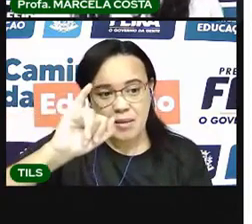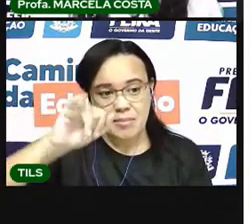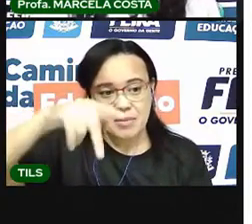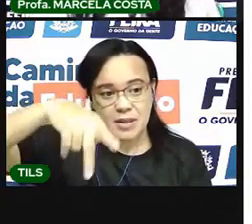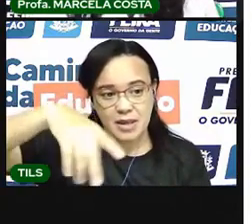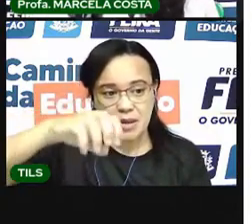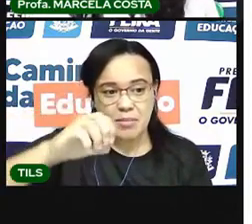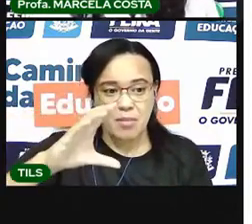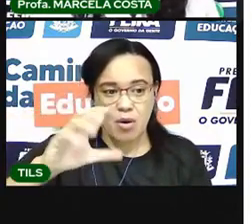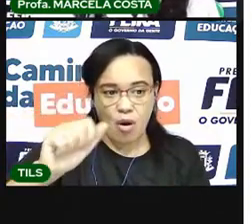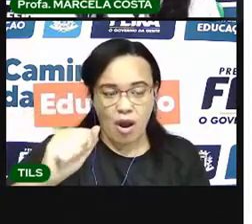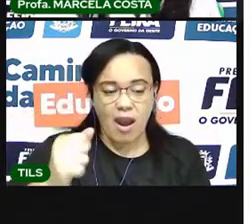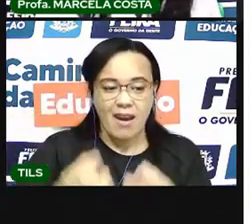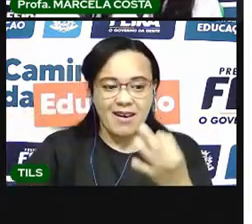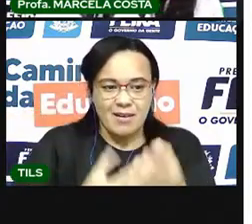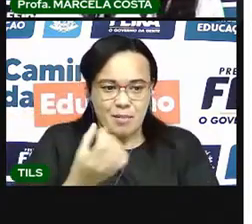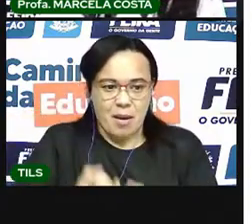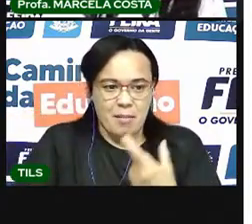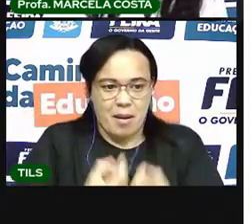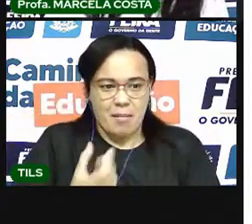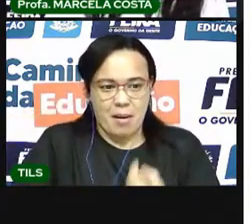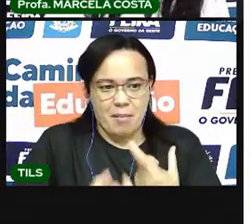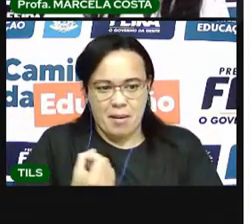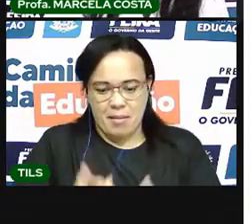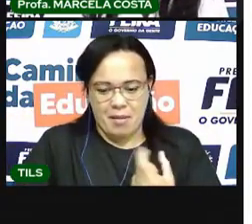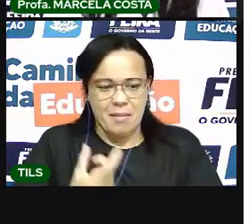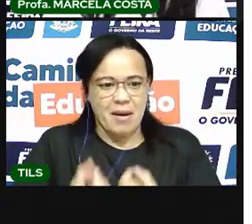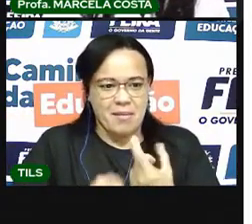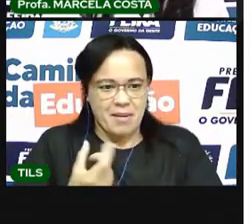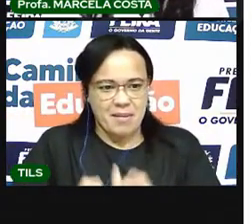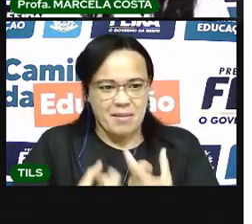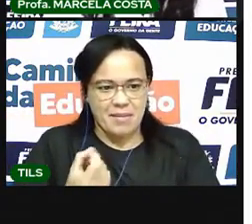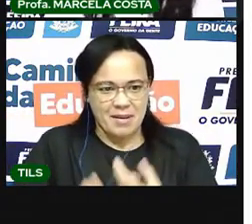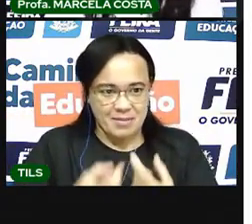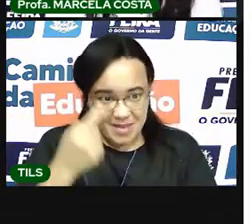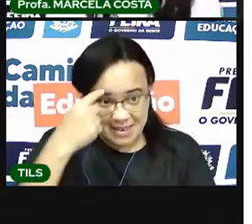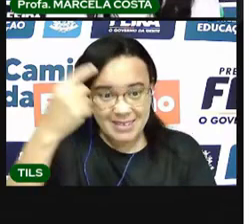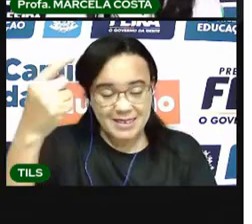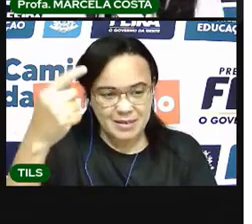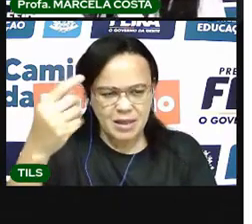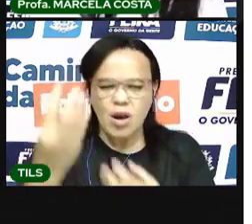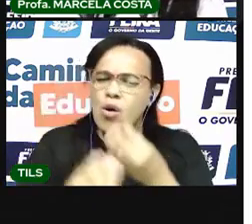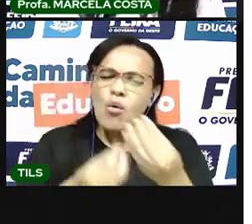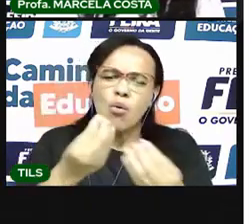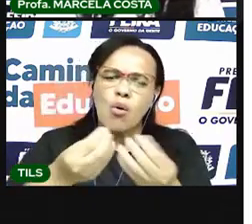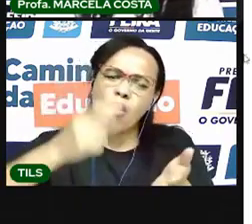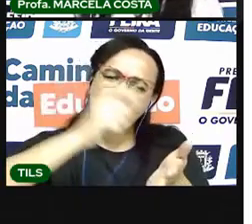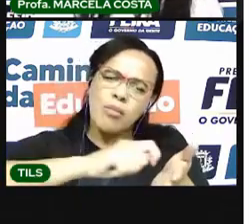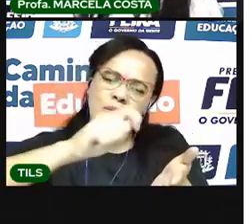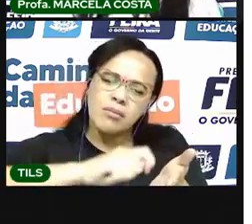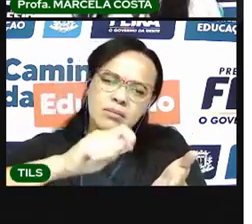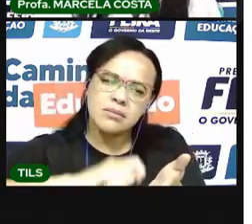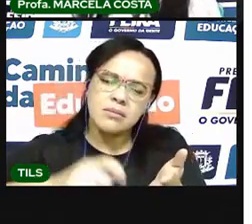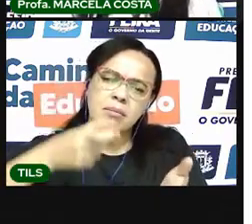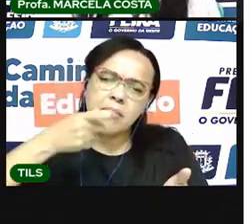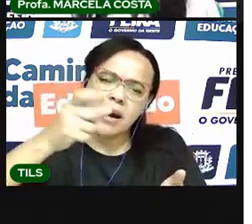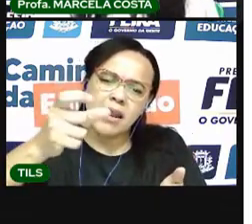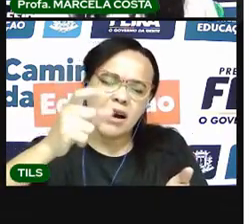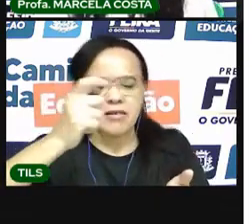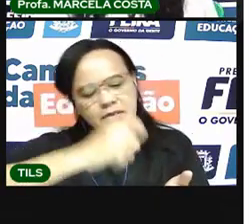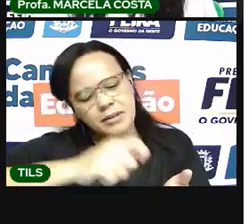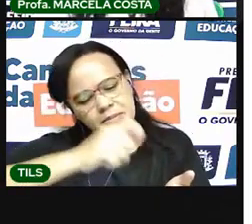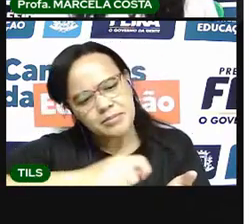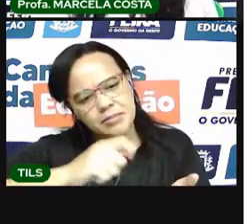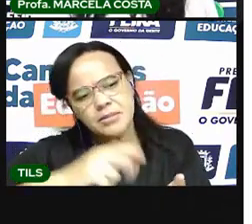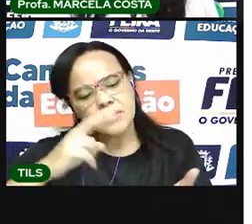comer, principalmente em filmes, né? Vamos ver, como a gente escreve a palavra pipoca? Como a gente faz a